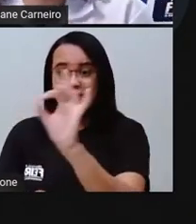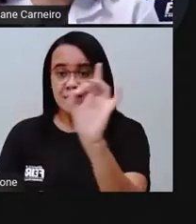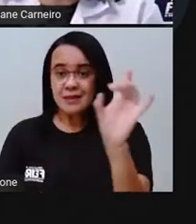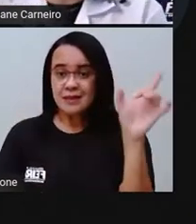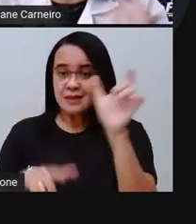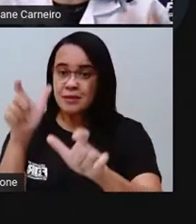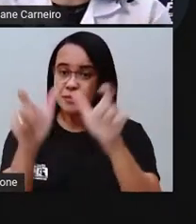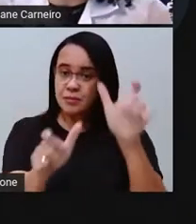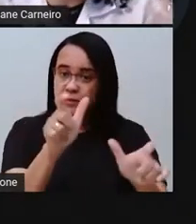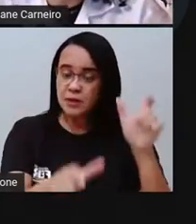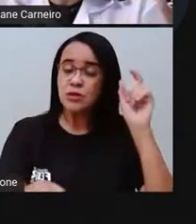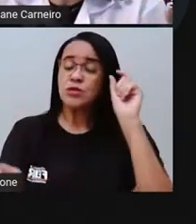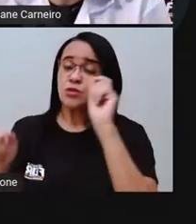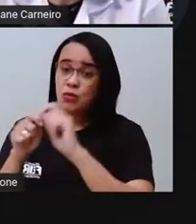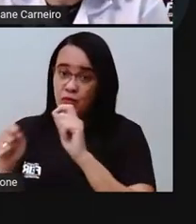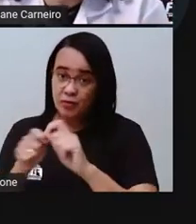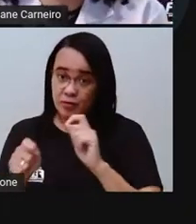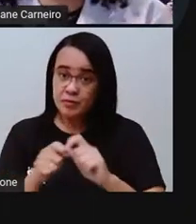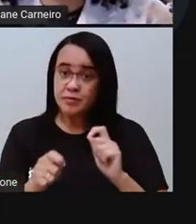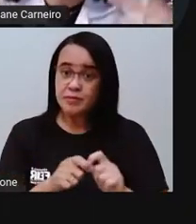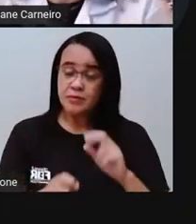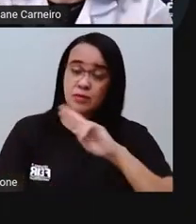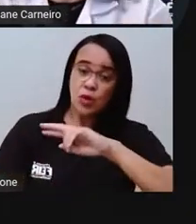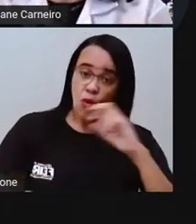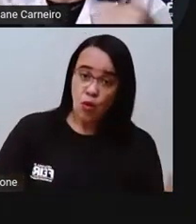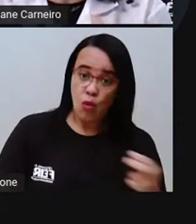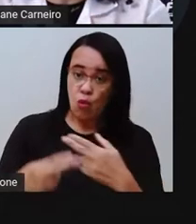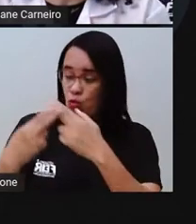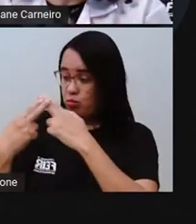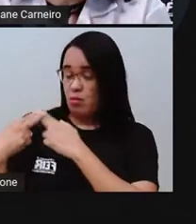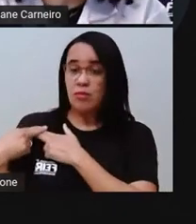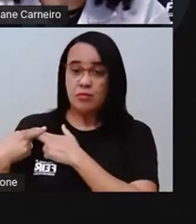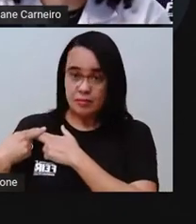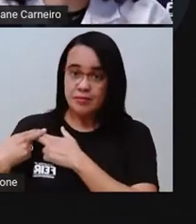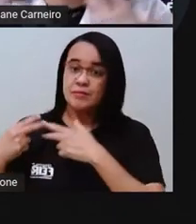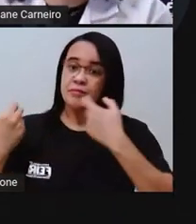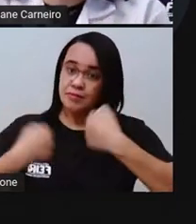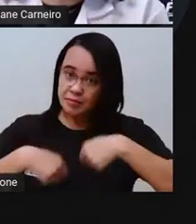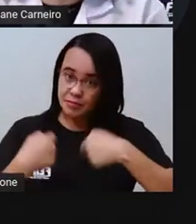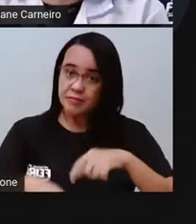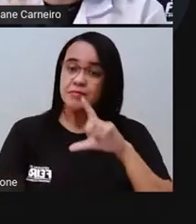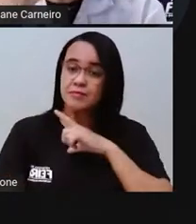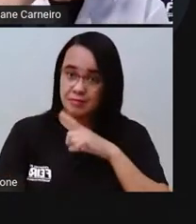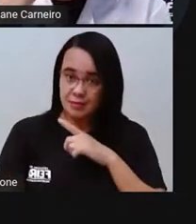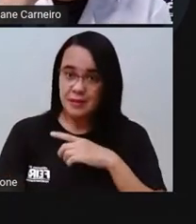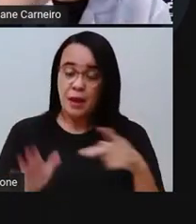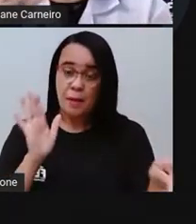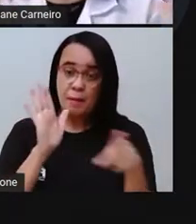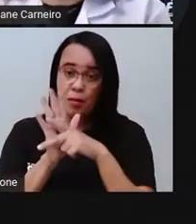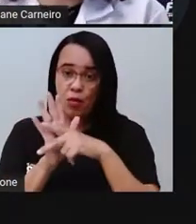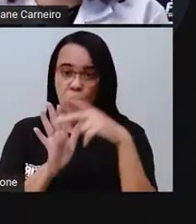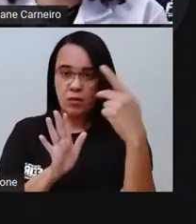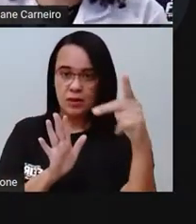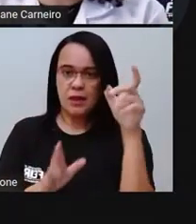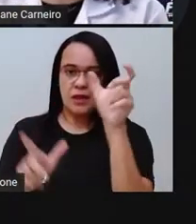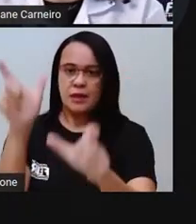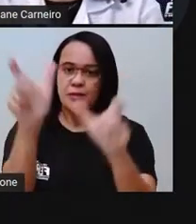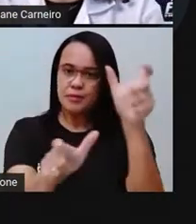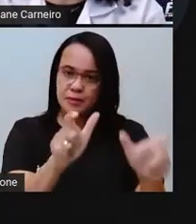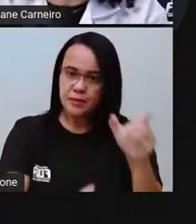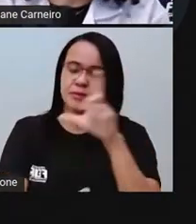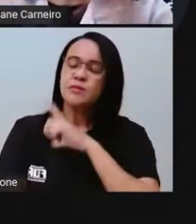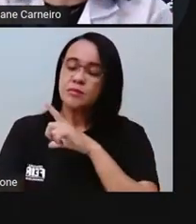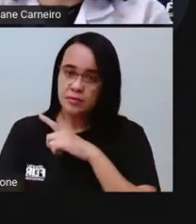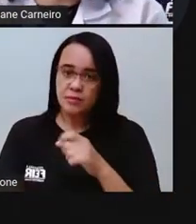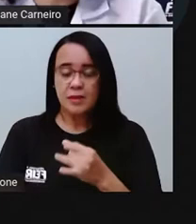papel, Cada pessoa ser responsável pelo que é o papel dela, a função dela, né? Então imagine, né? Por